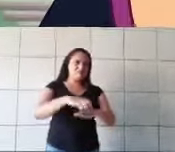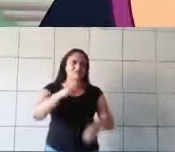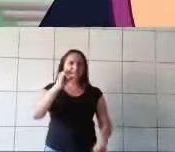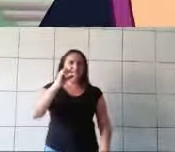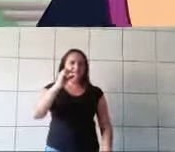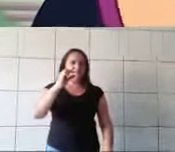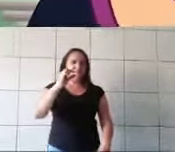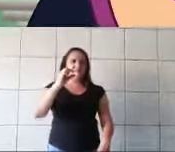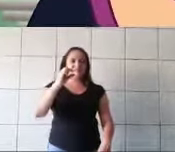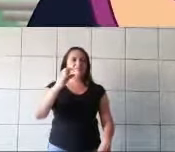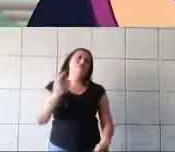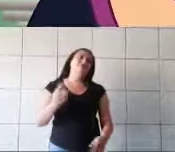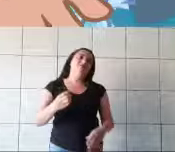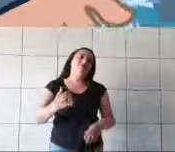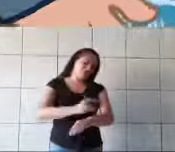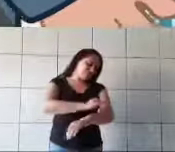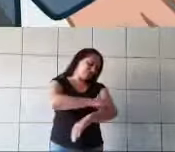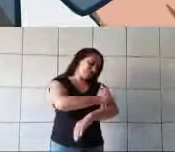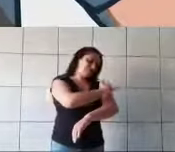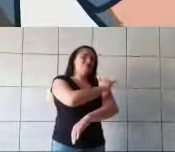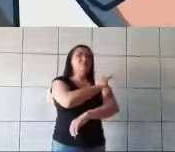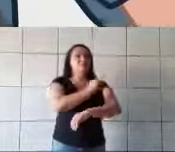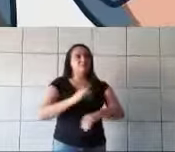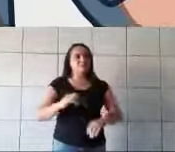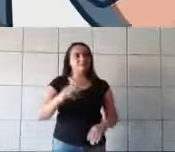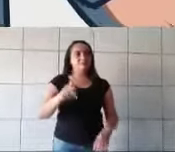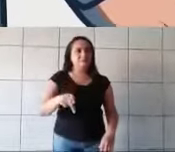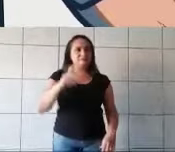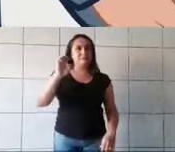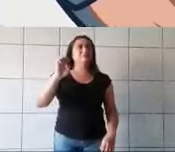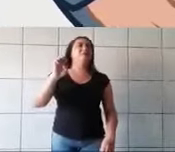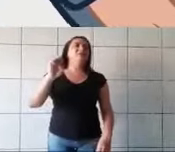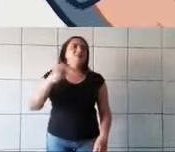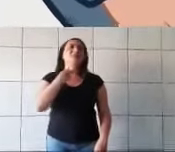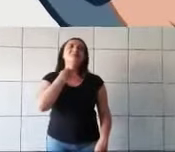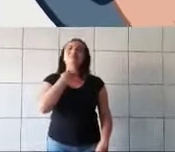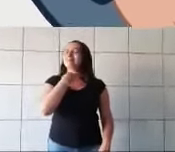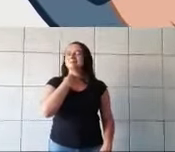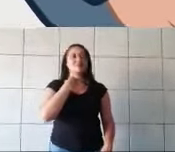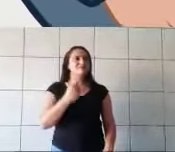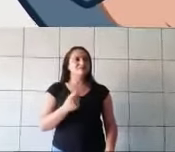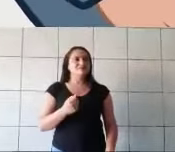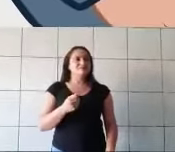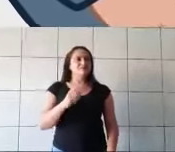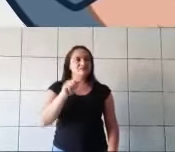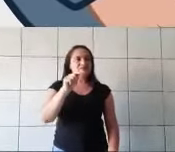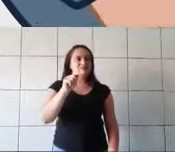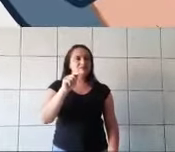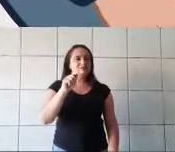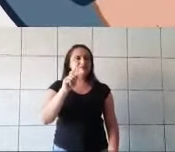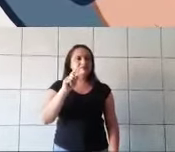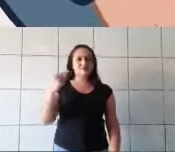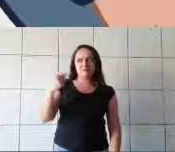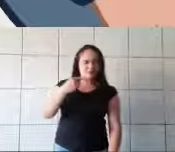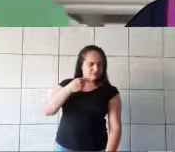que eu tenho! Então a irmã gordinha mais nova experimentou o sapato, mas o pé rechonchudo nem entrou.